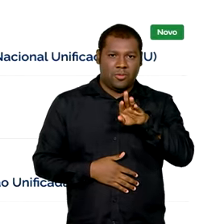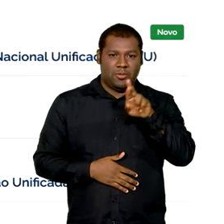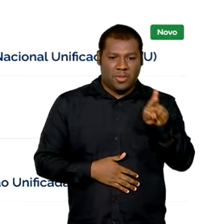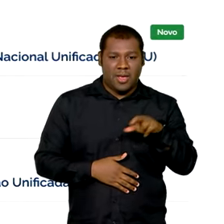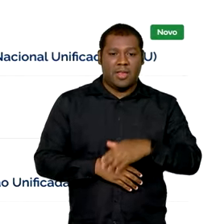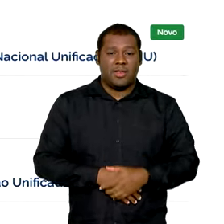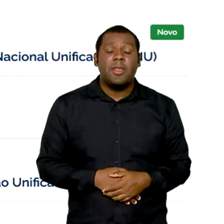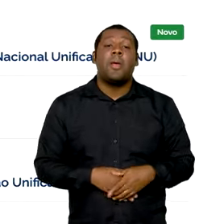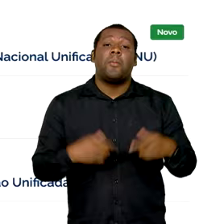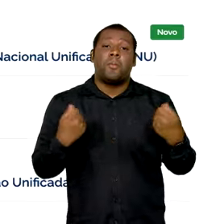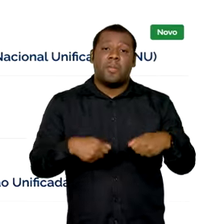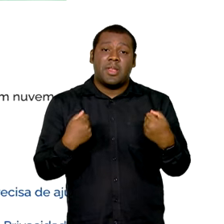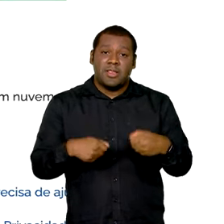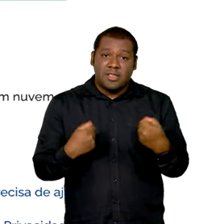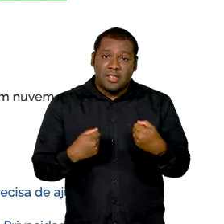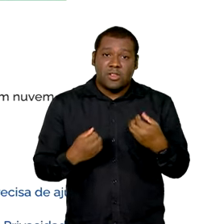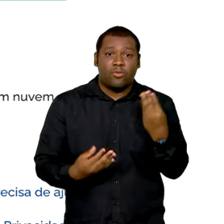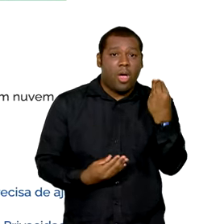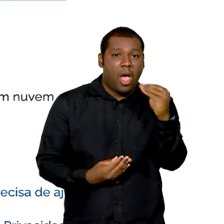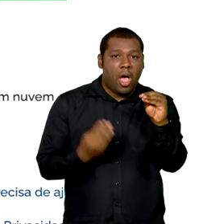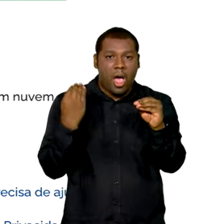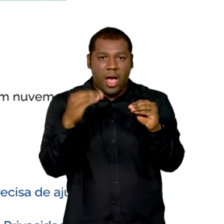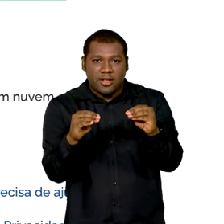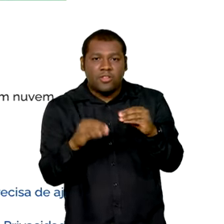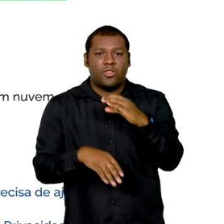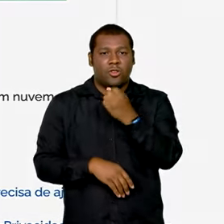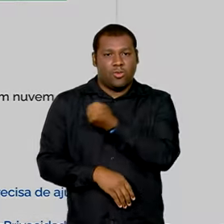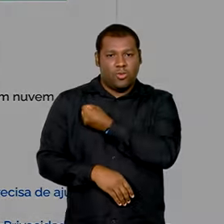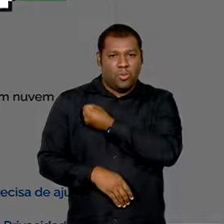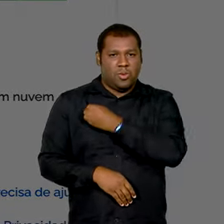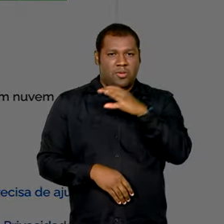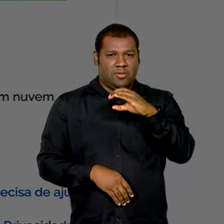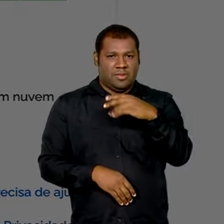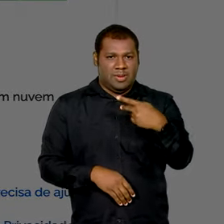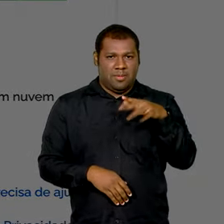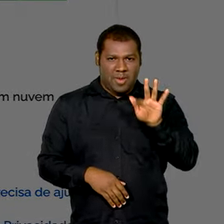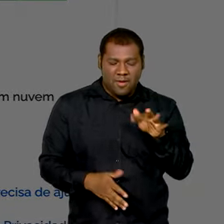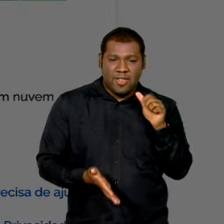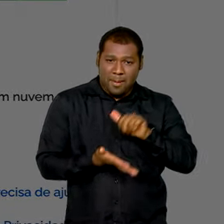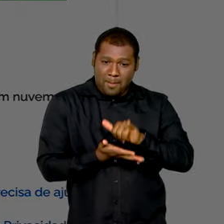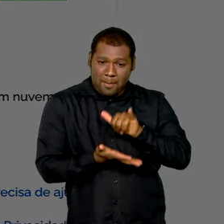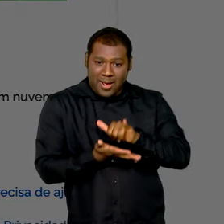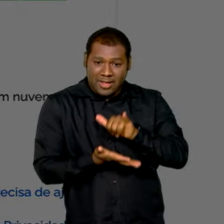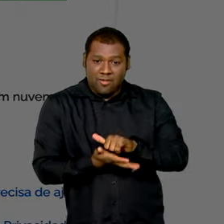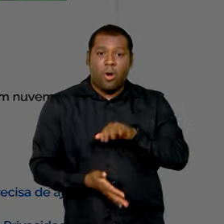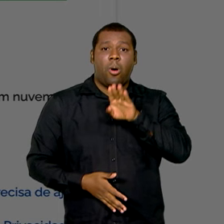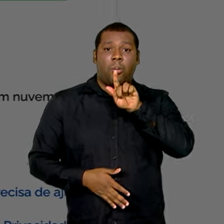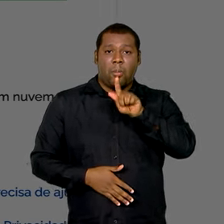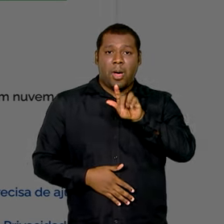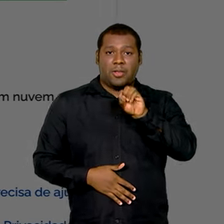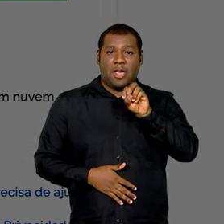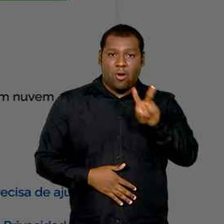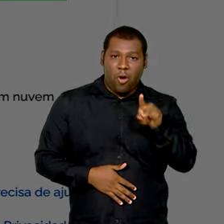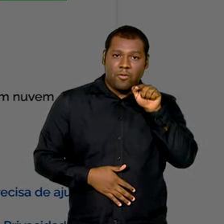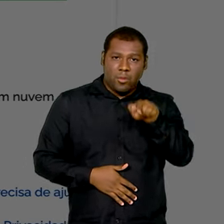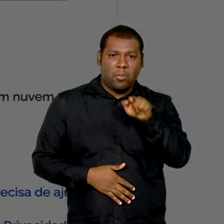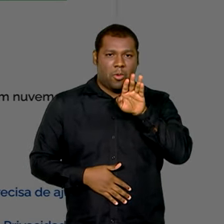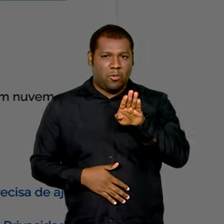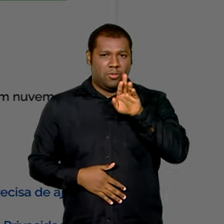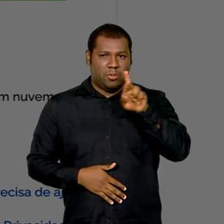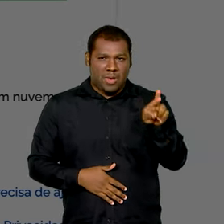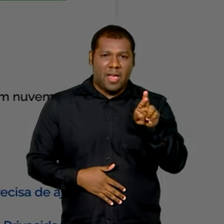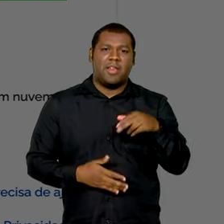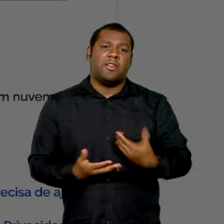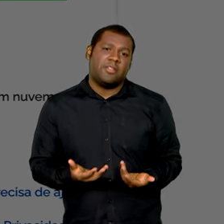CPF pode fazer o cadastro dentro da plataforma gov.br. Você pode criar a conta pelo aplicativo